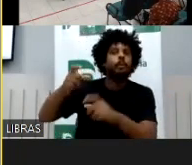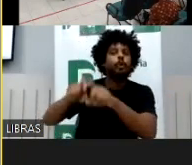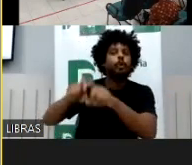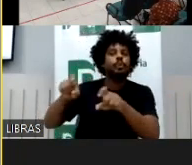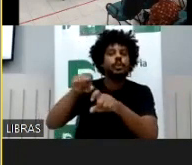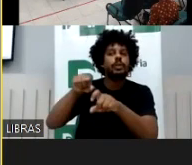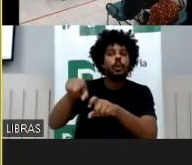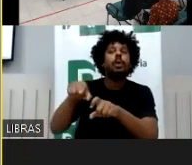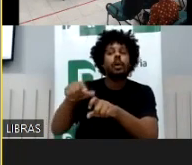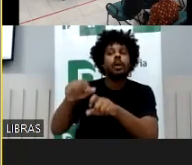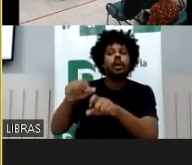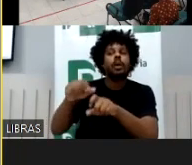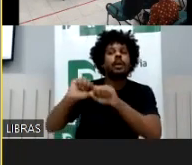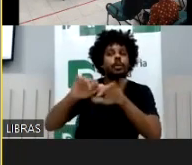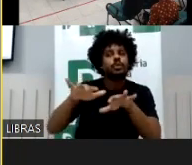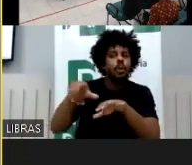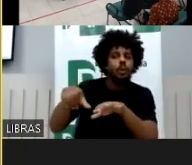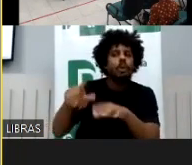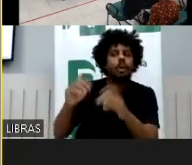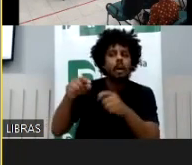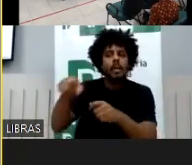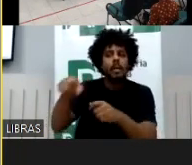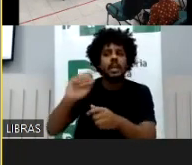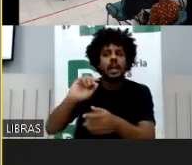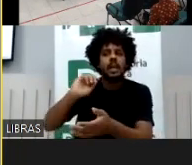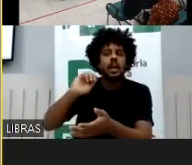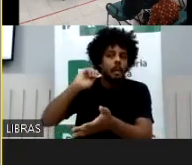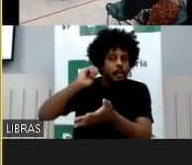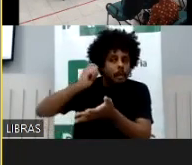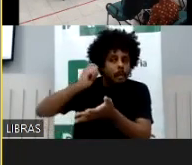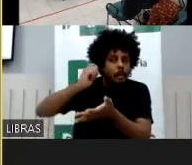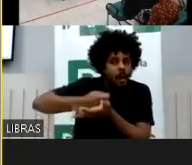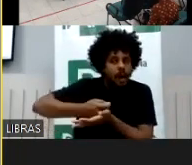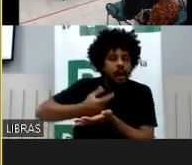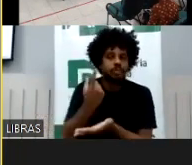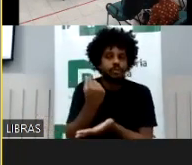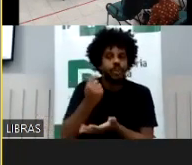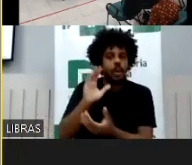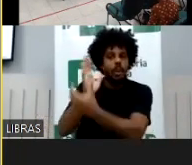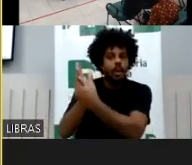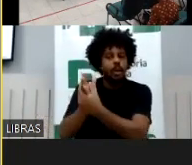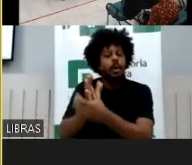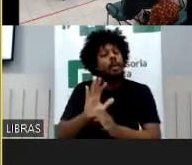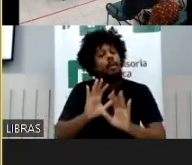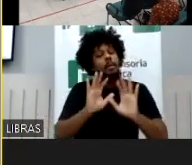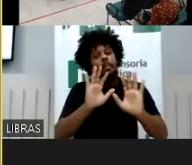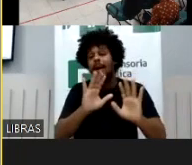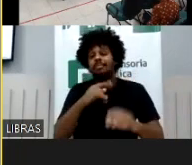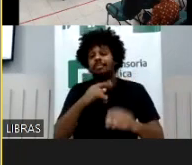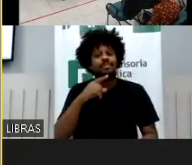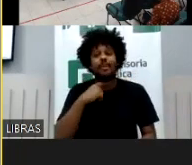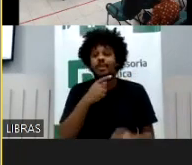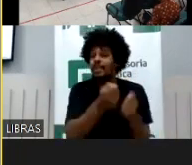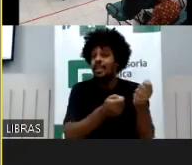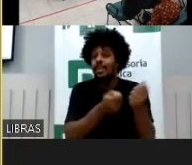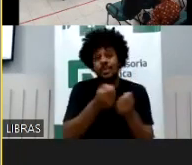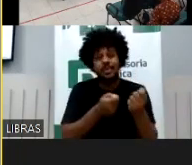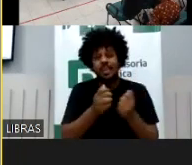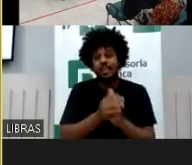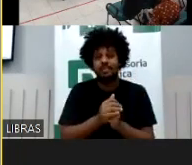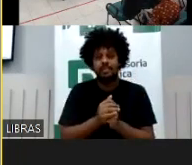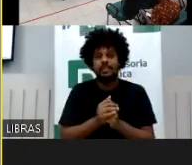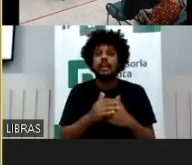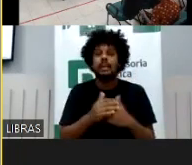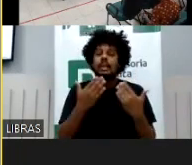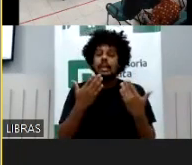mas não será o suficiente. O objetivo maior, tutela específica da proteção da personalidade dela não se realiza, a indenização não